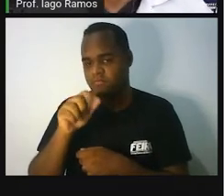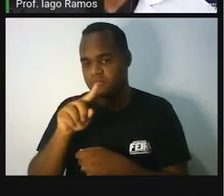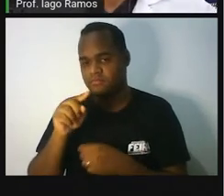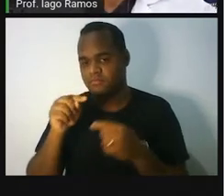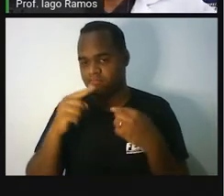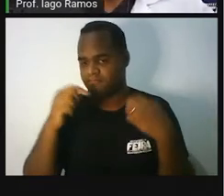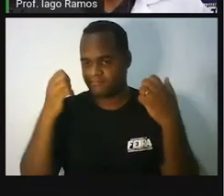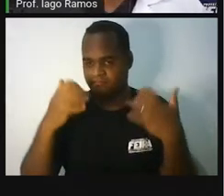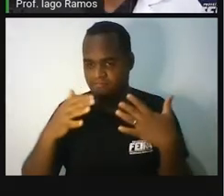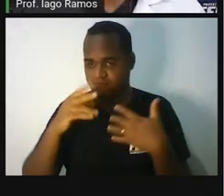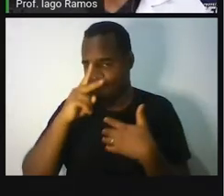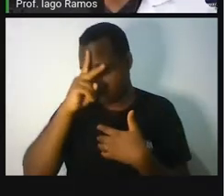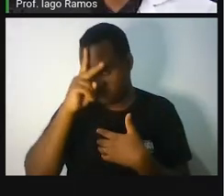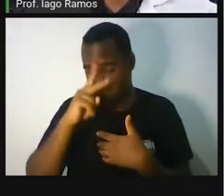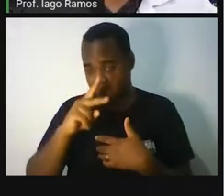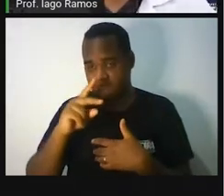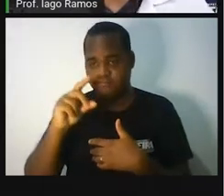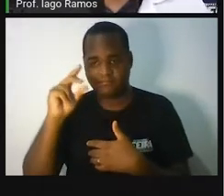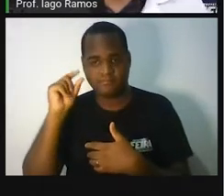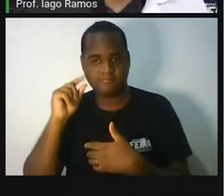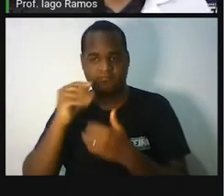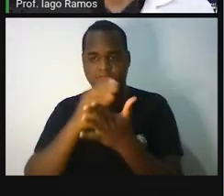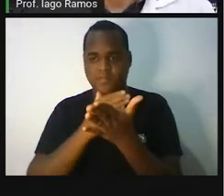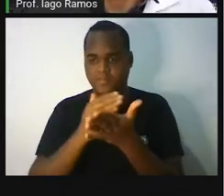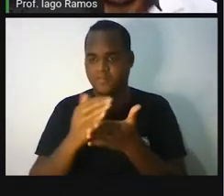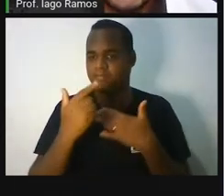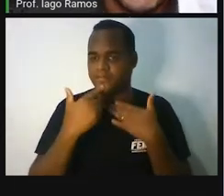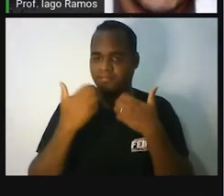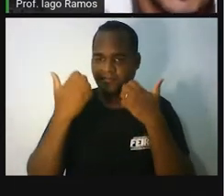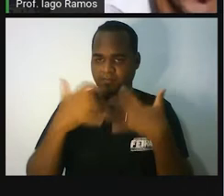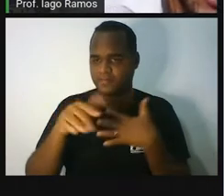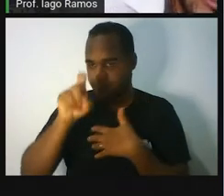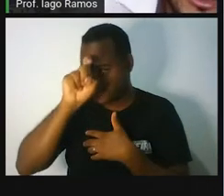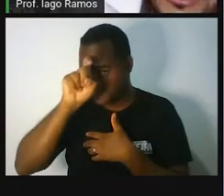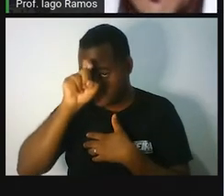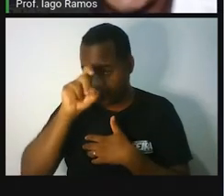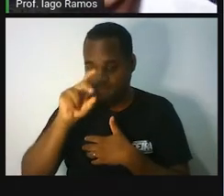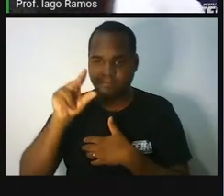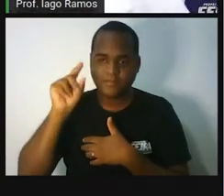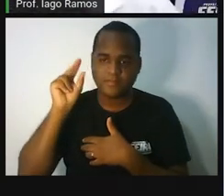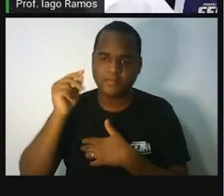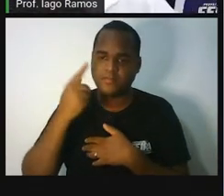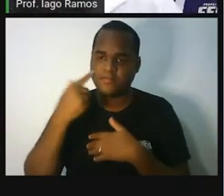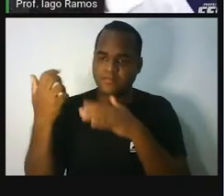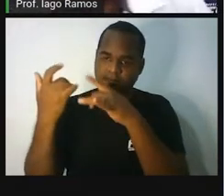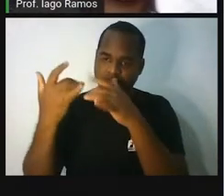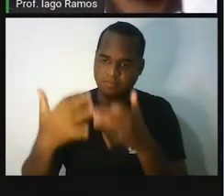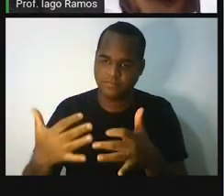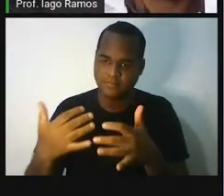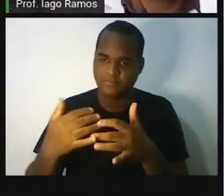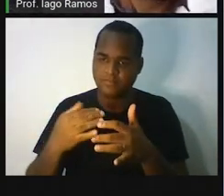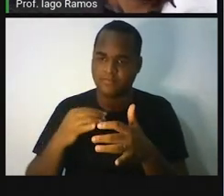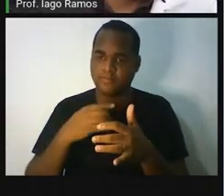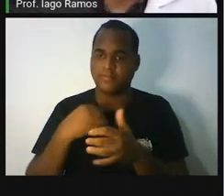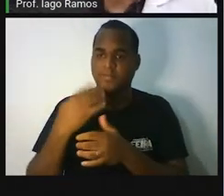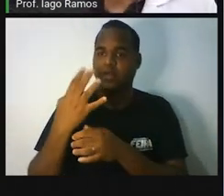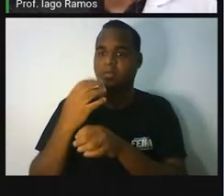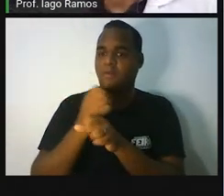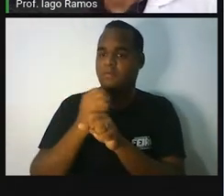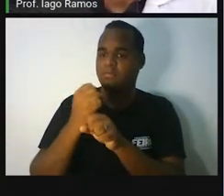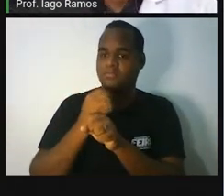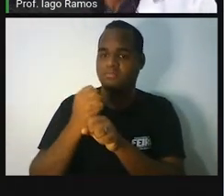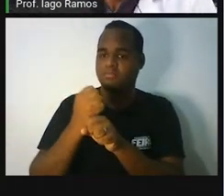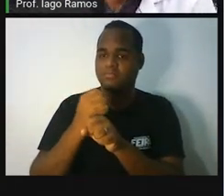ela teve o seu começo lá no Antigo Egito durante cerca de 40 séculos atrás.